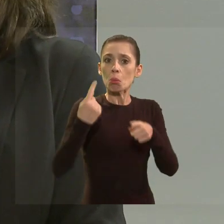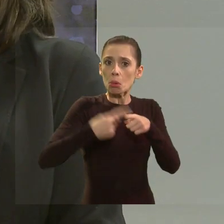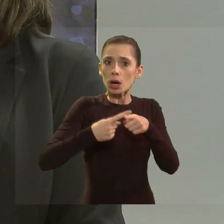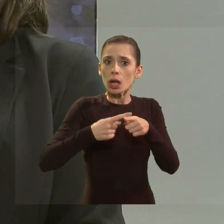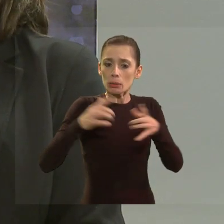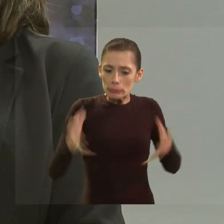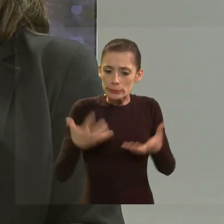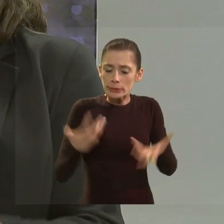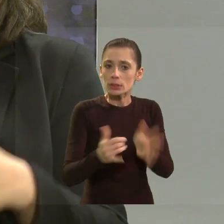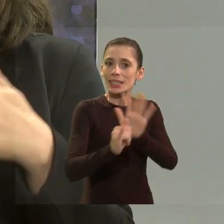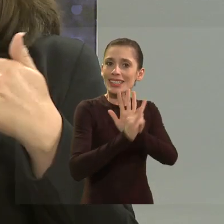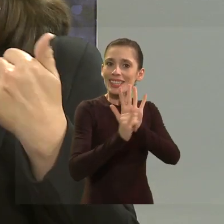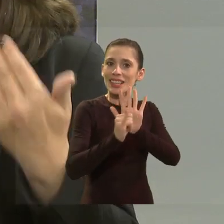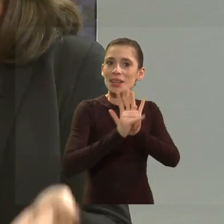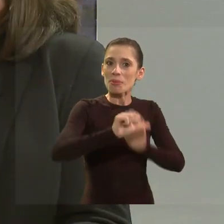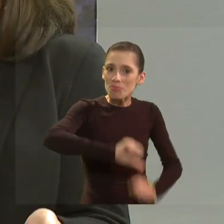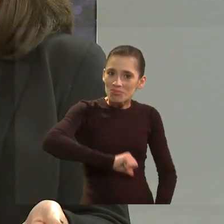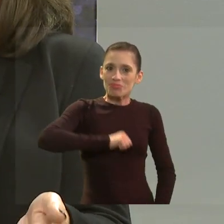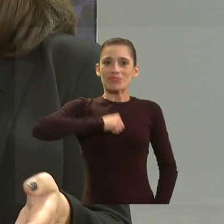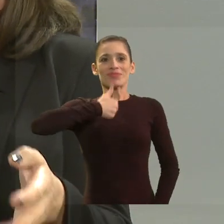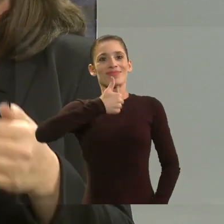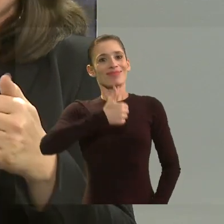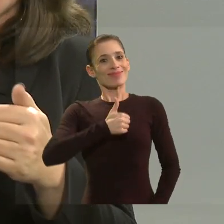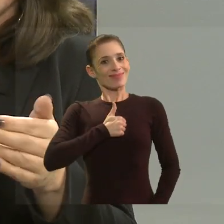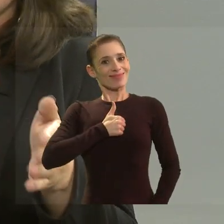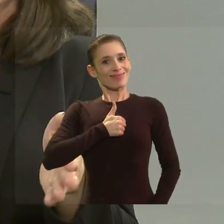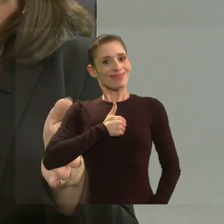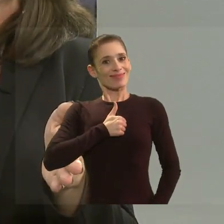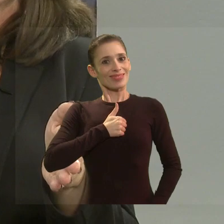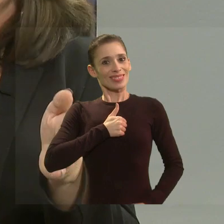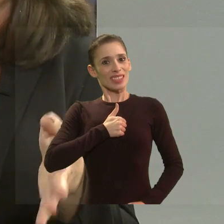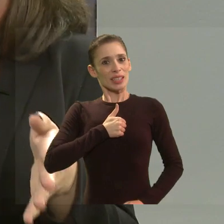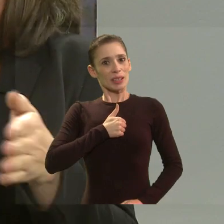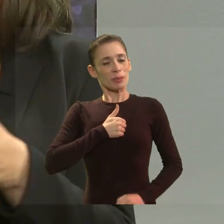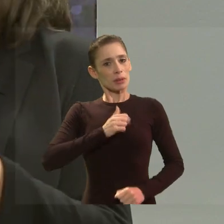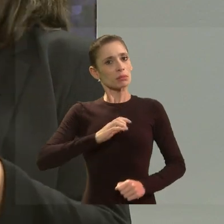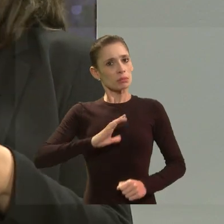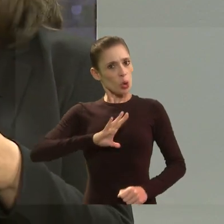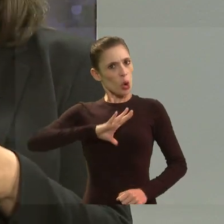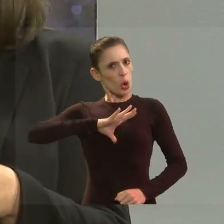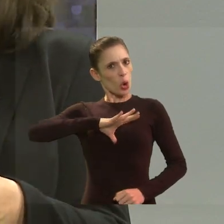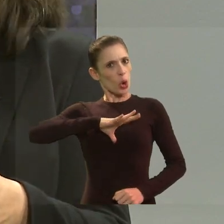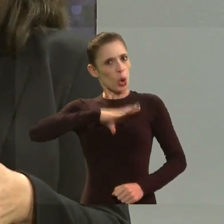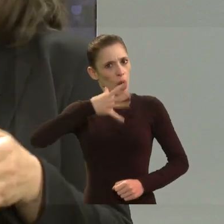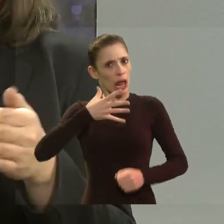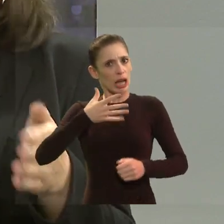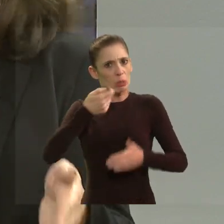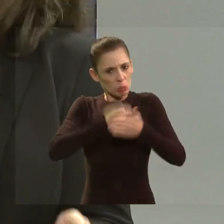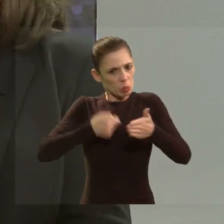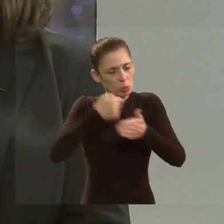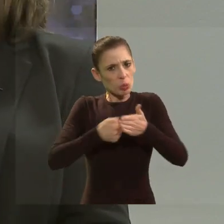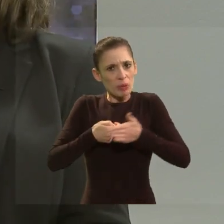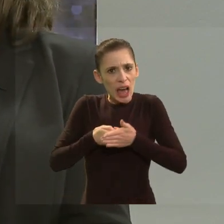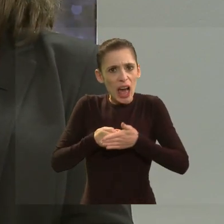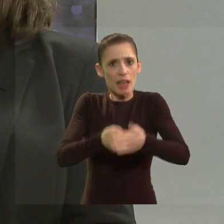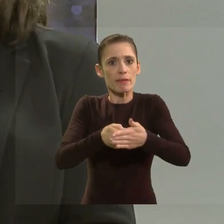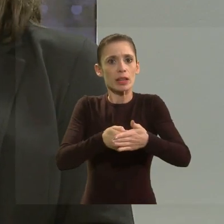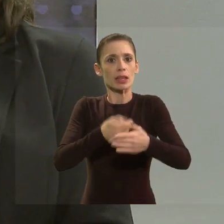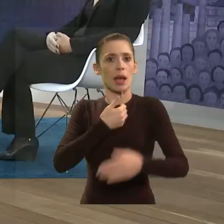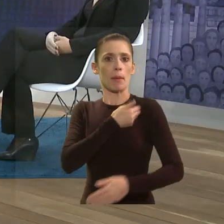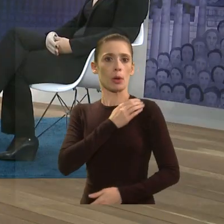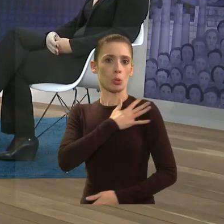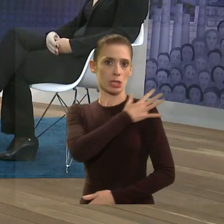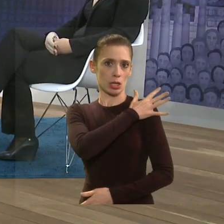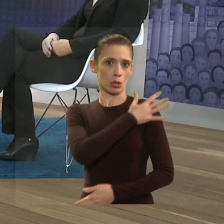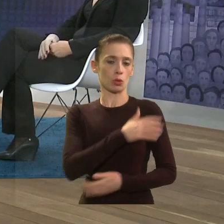identidade ter uma autoestima positiva para ele também depois enfrentar os preconceitos porque invariavelmente vai enfrentar certo